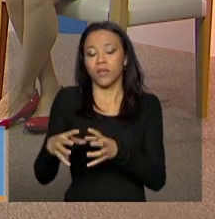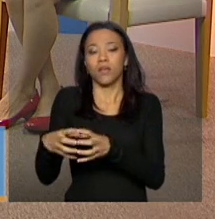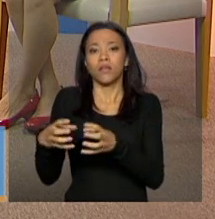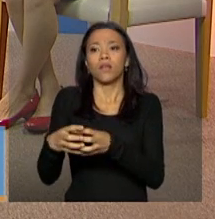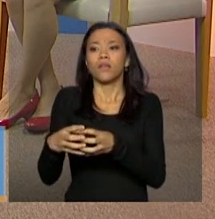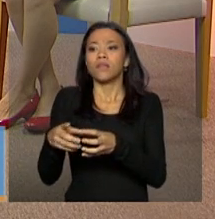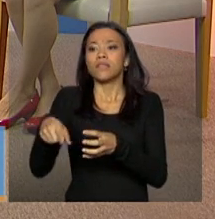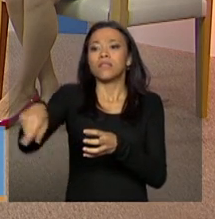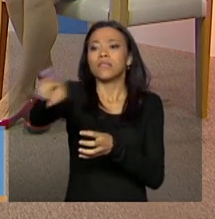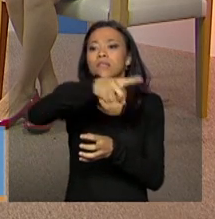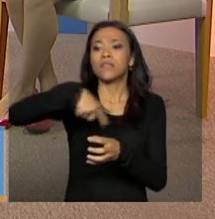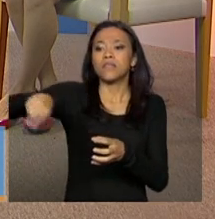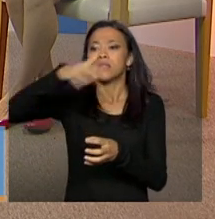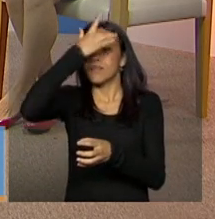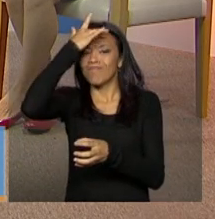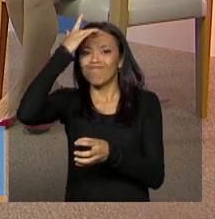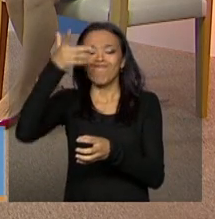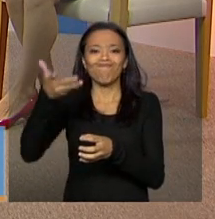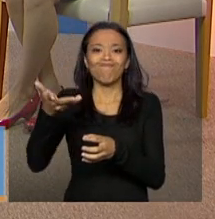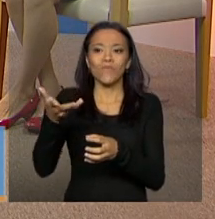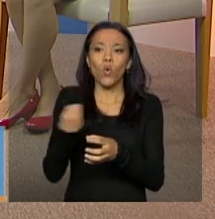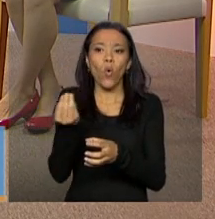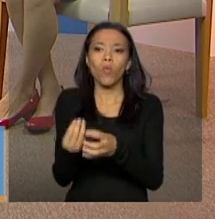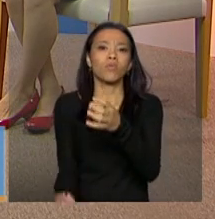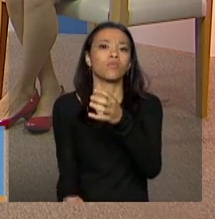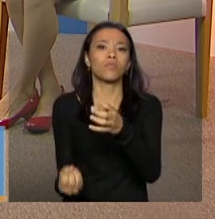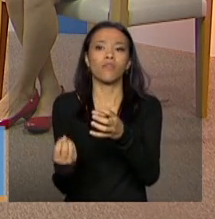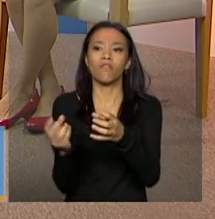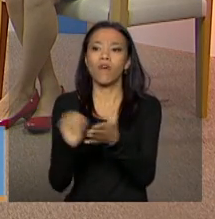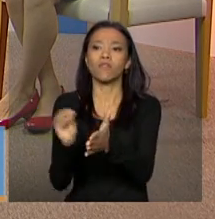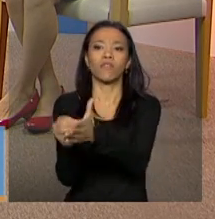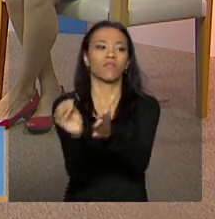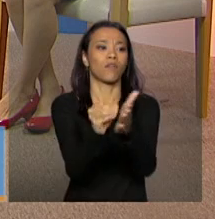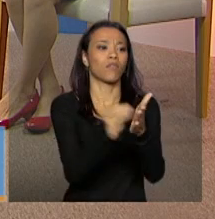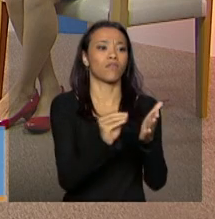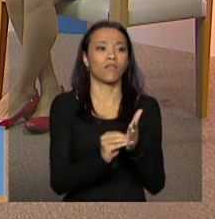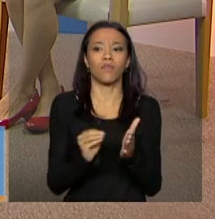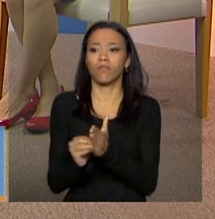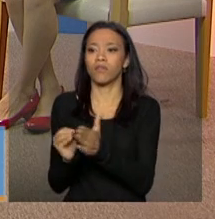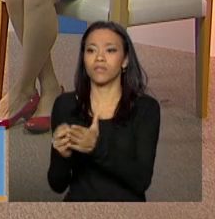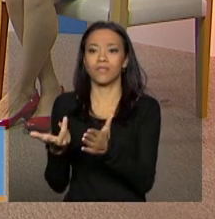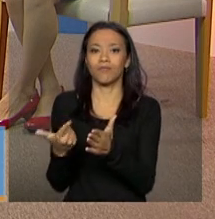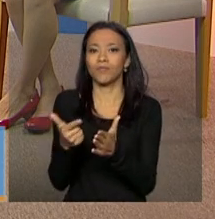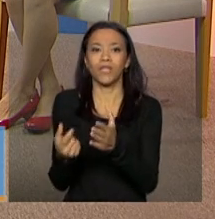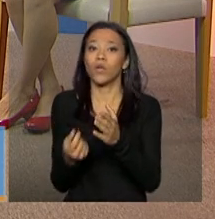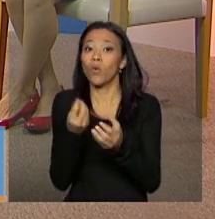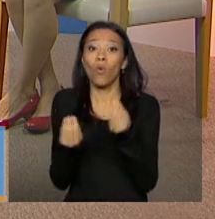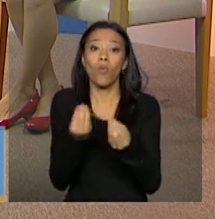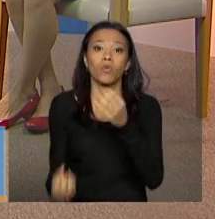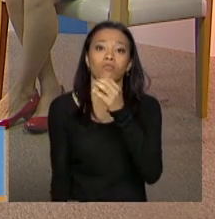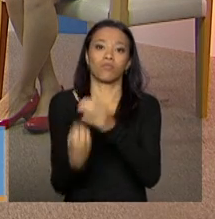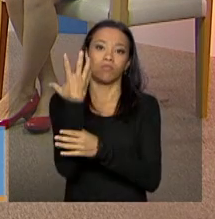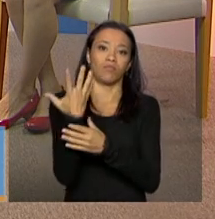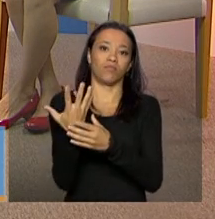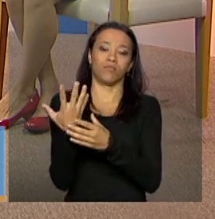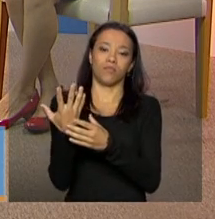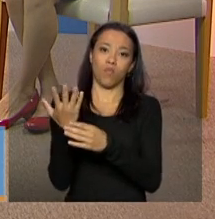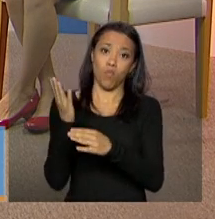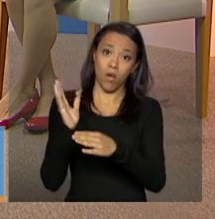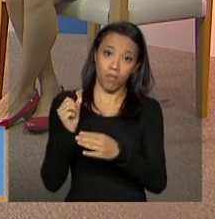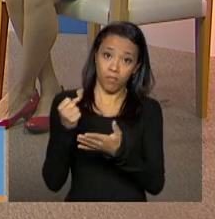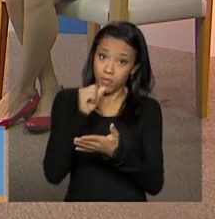às vezes não tem a demanda suficiente para a implantação de algum determinado serviço, principalmente da proteção social especial.